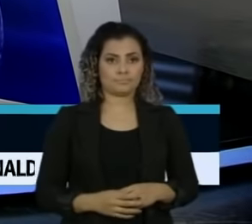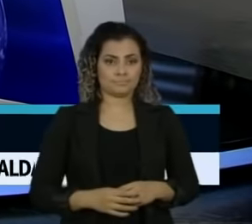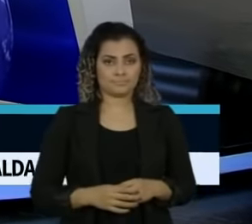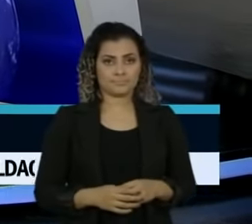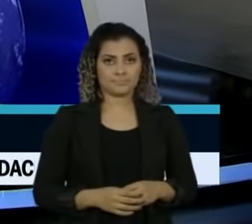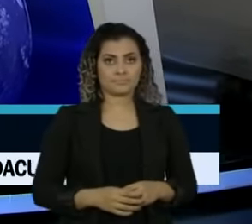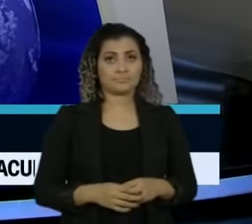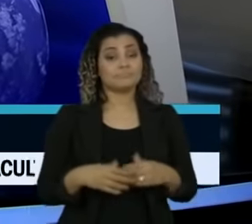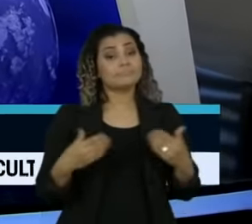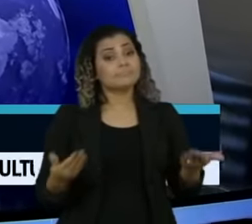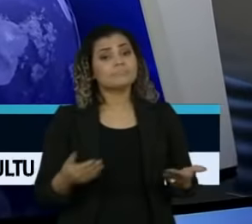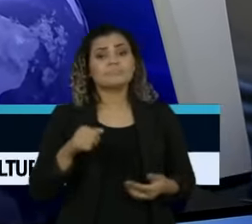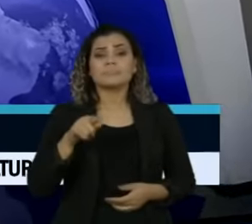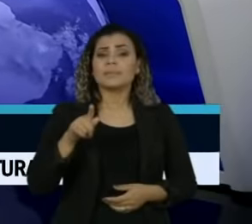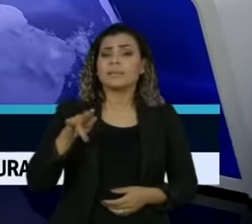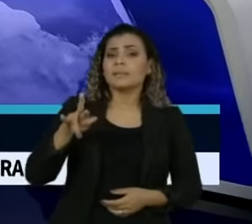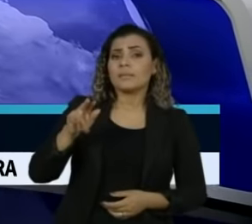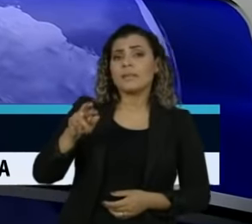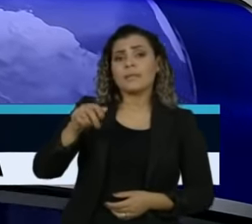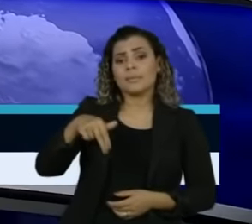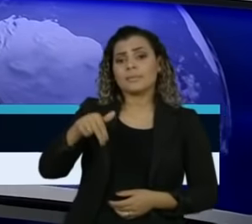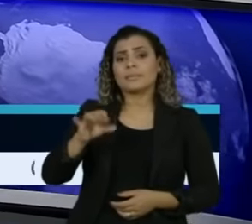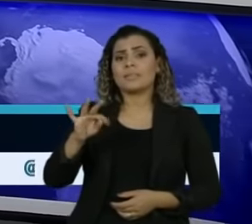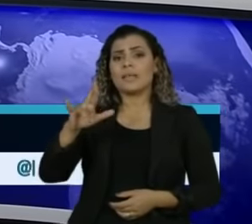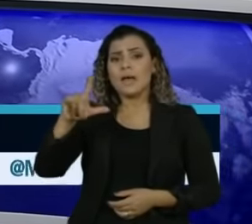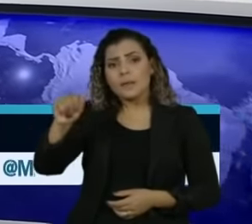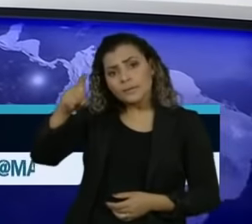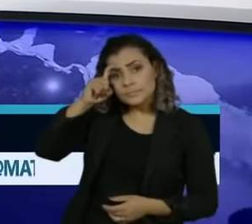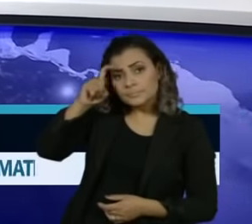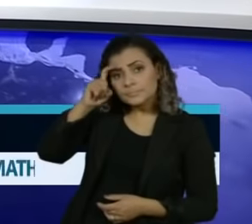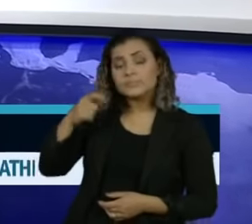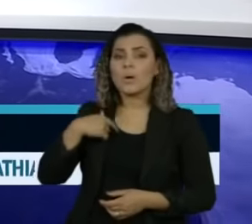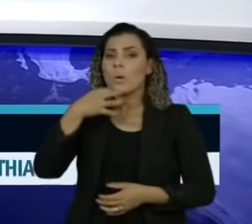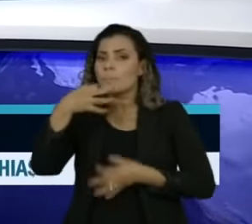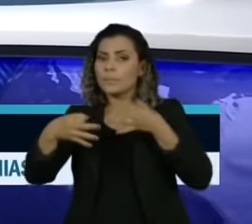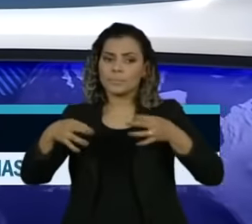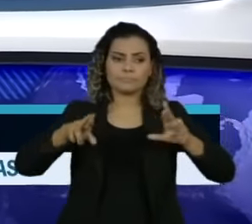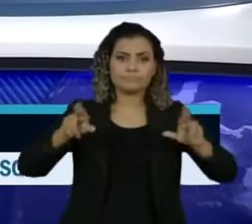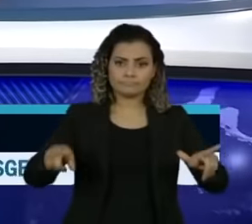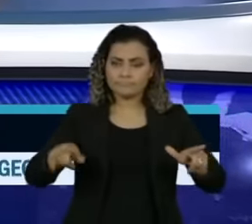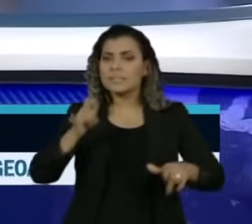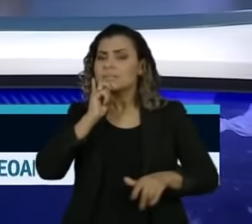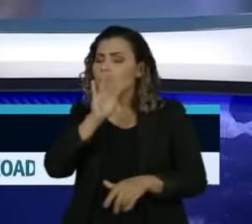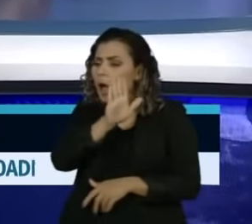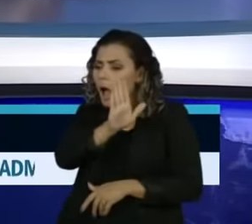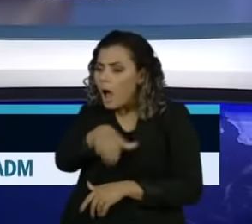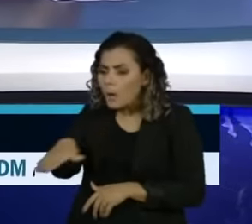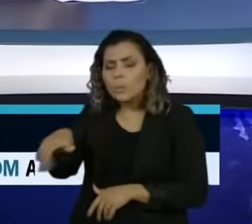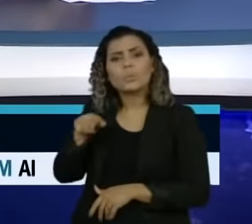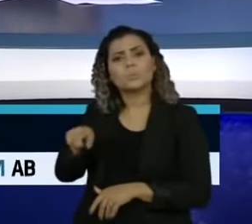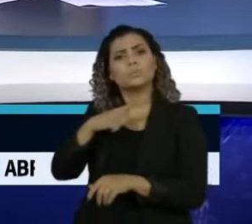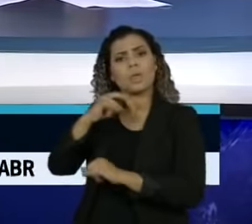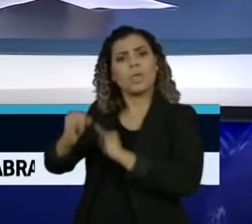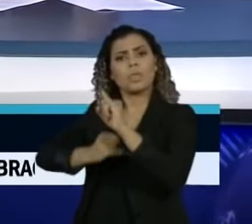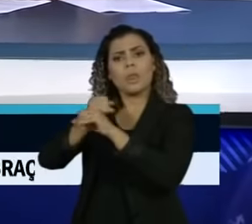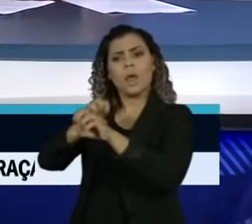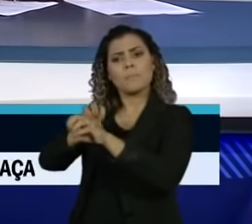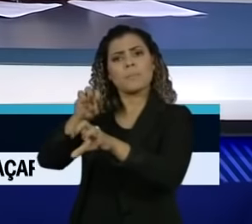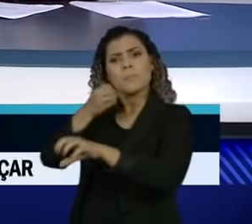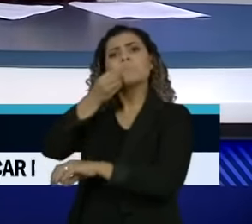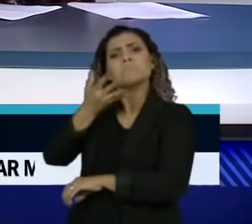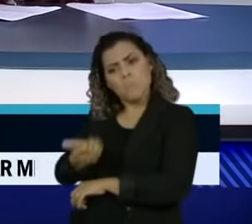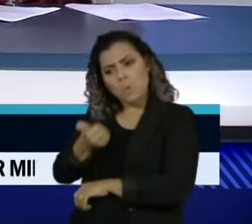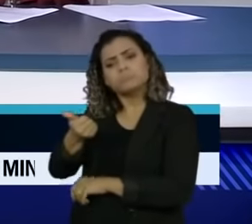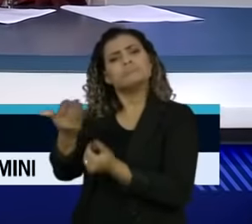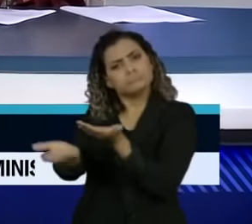Bom, Natália, a volta às aulas sempre divide opiniões. Os alunos que têm acesso à internet, um bom acesso,